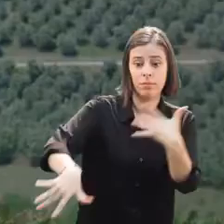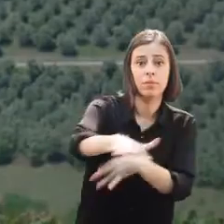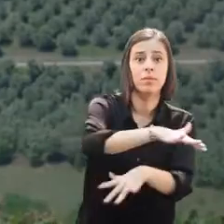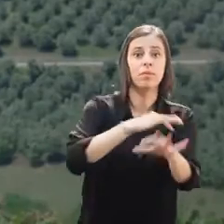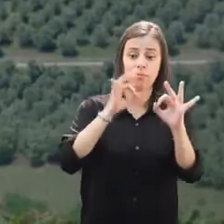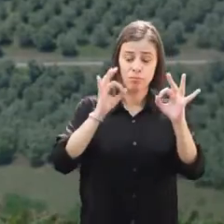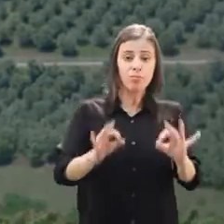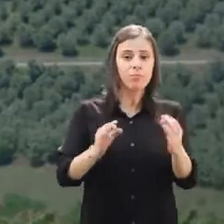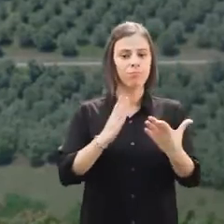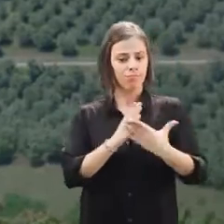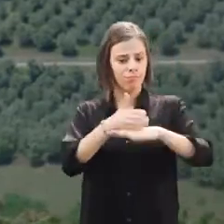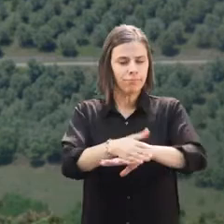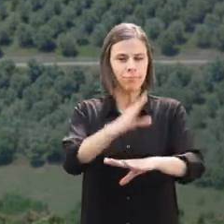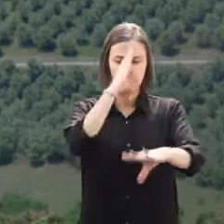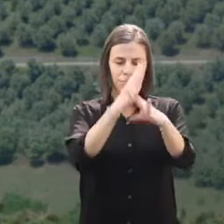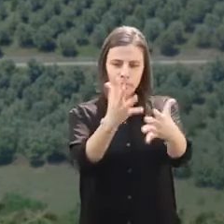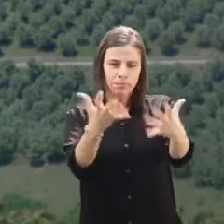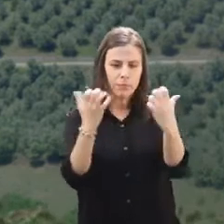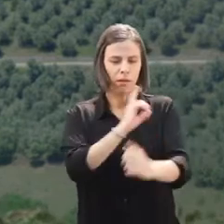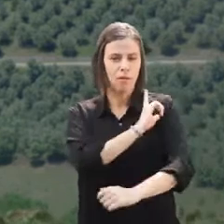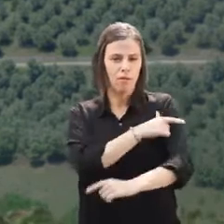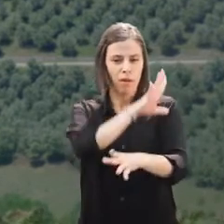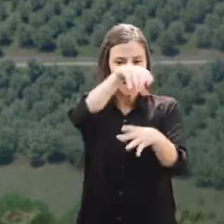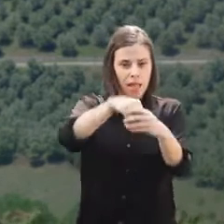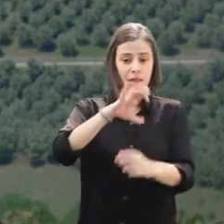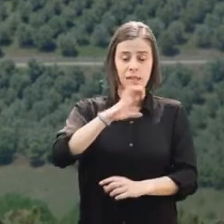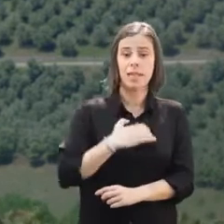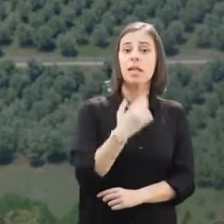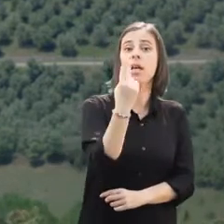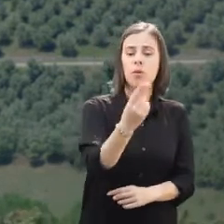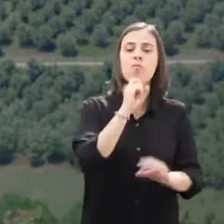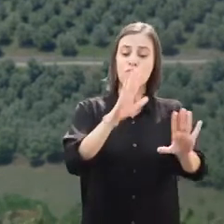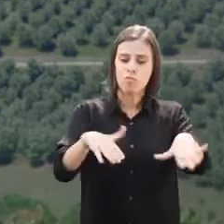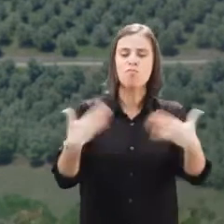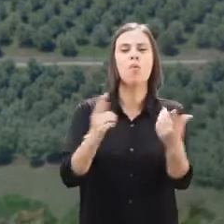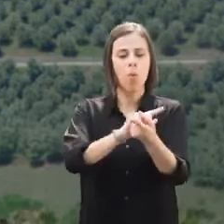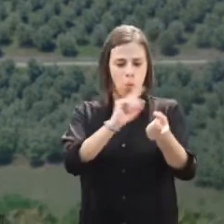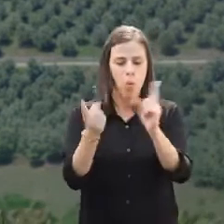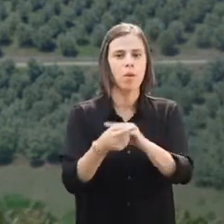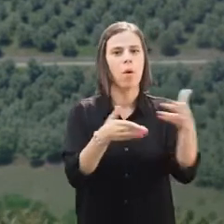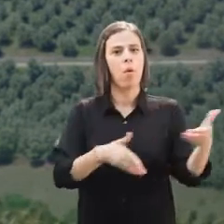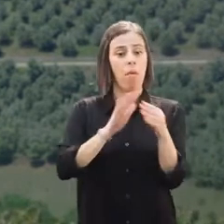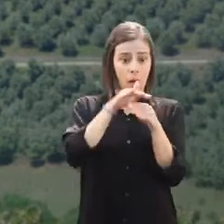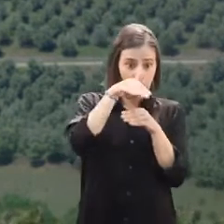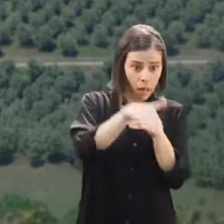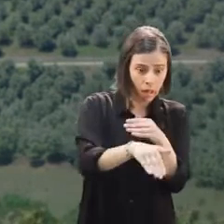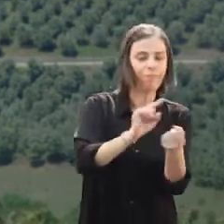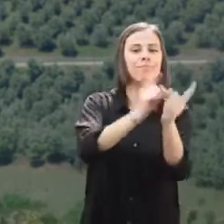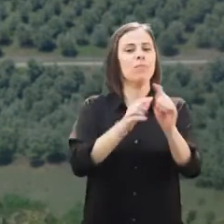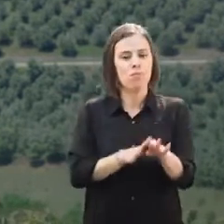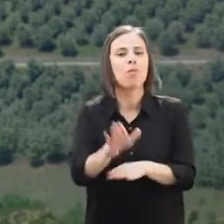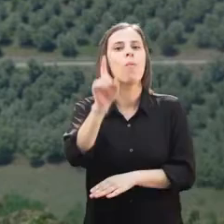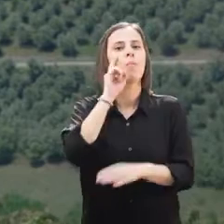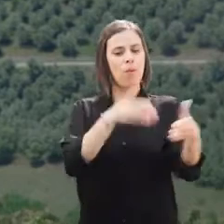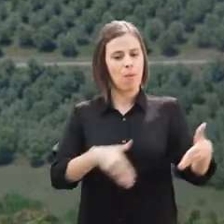trabalhadores e do povo, e com a intervenção determinada das forças que compõem a CDU, foi possível inverter o rumo de declínio nacional